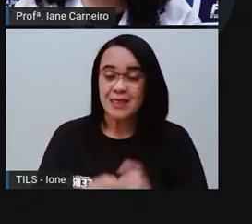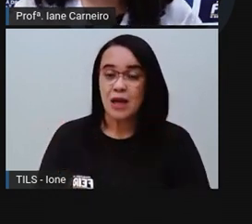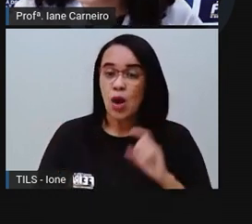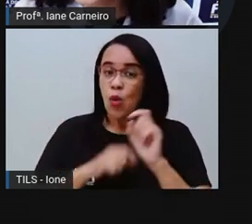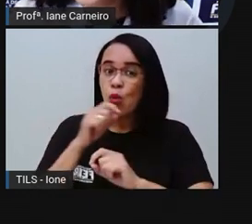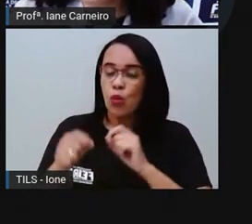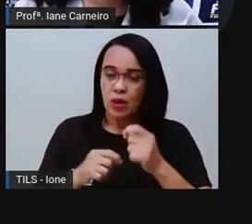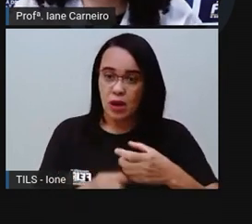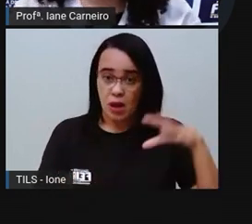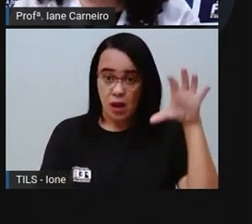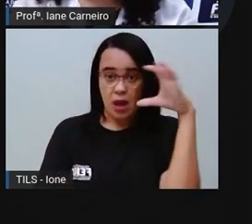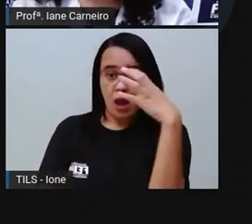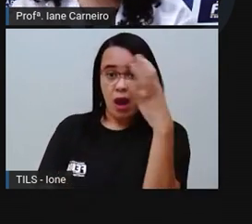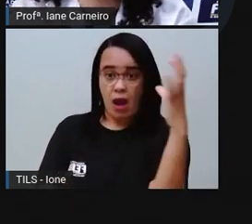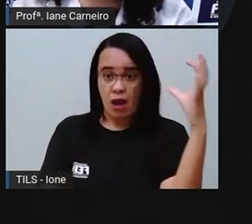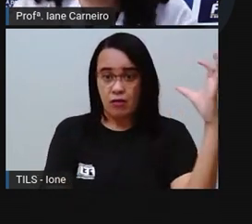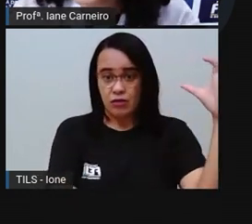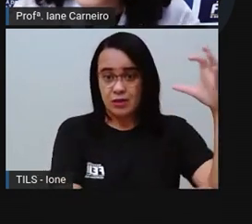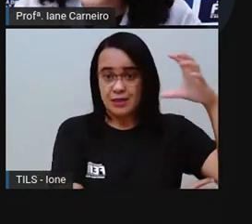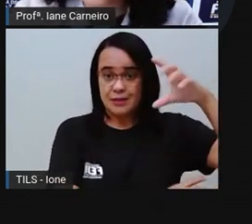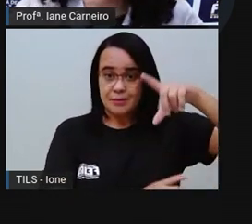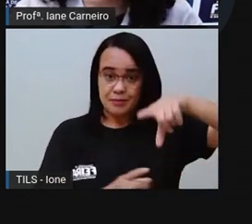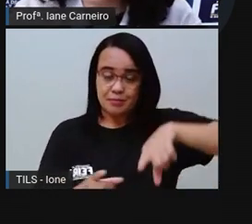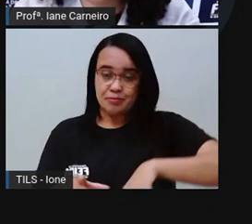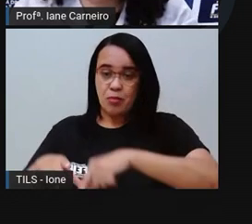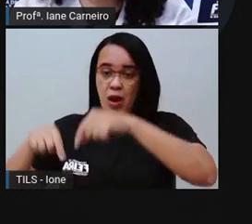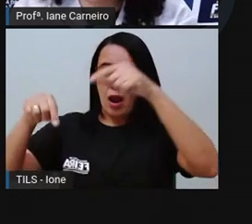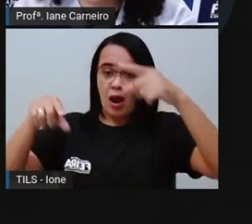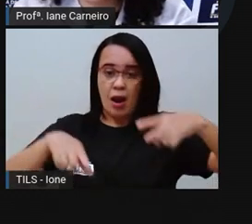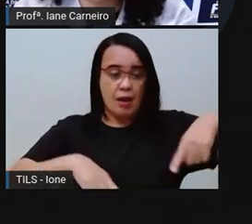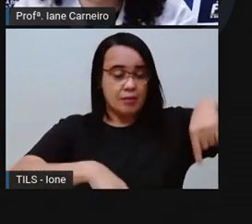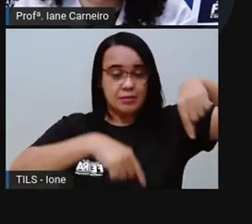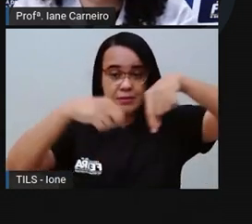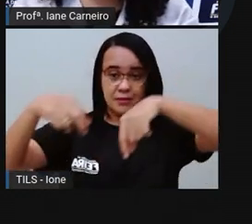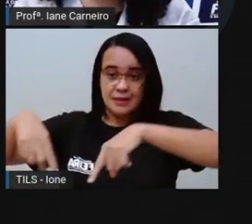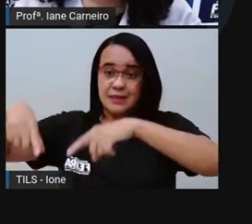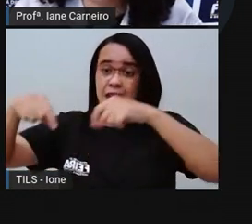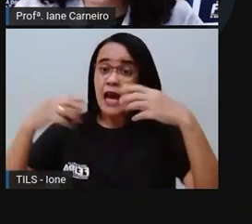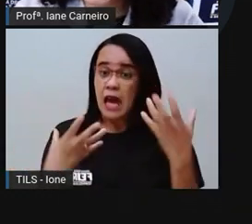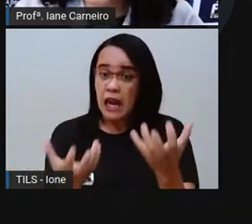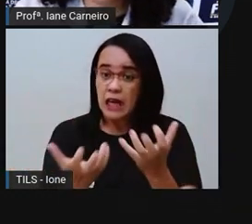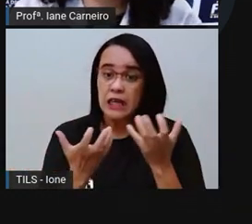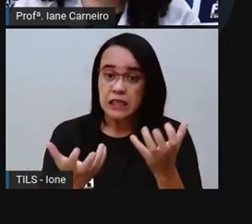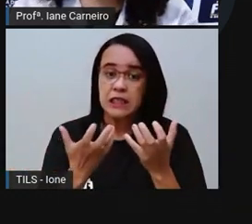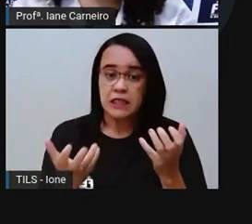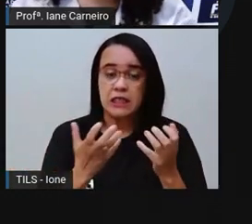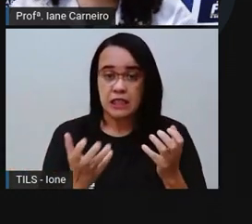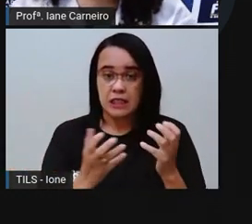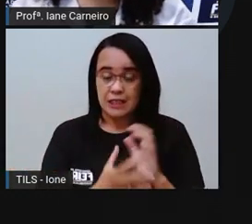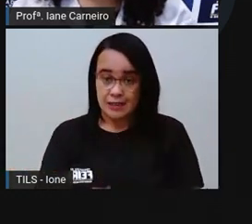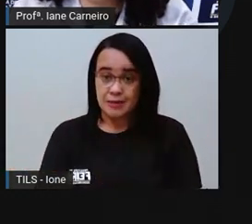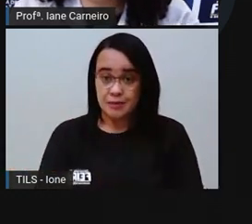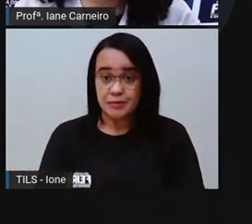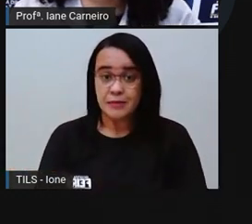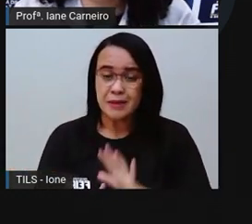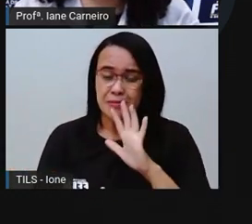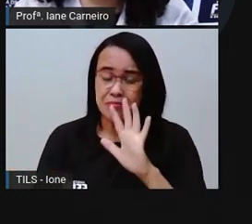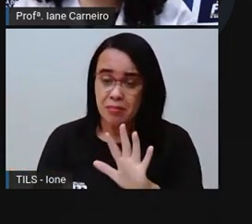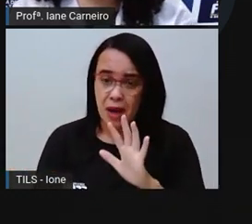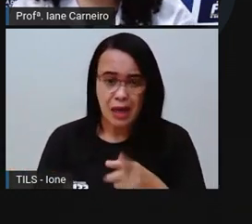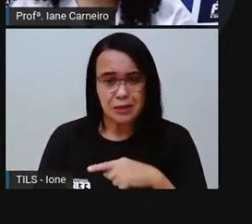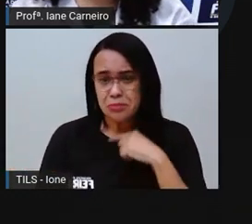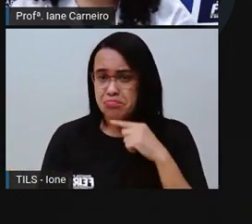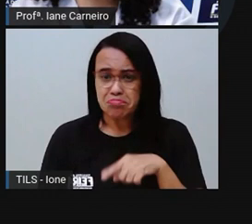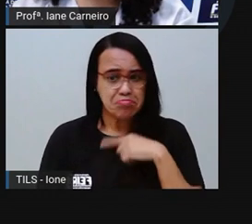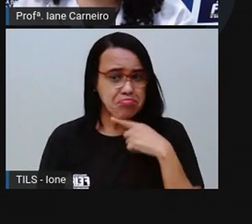Mas, como se não conseguia nem dar uns saltinhos aqui na terra? Foi quando chegou o macaco com o